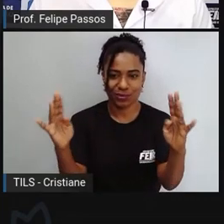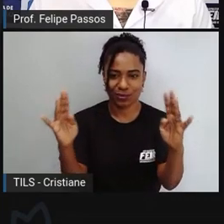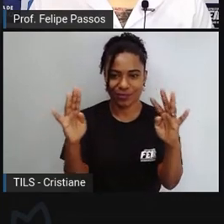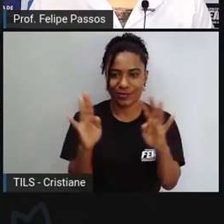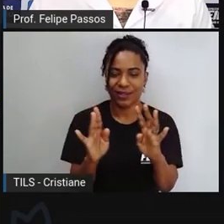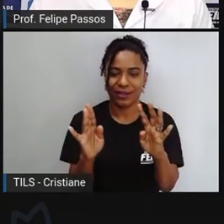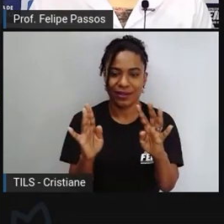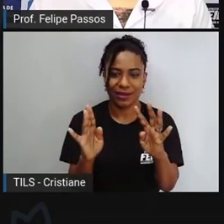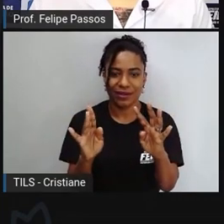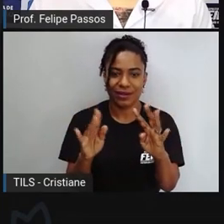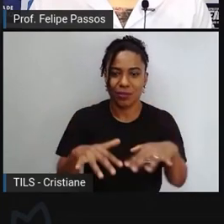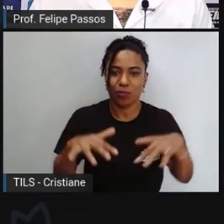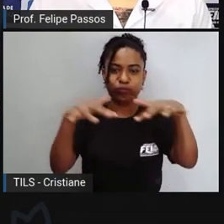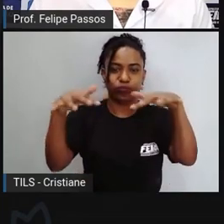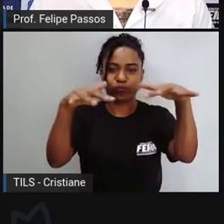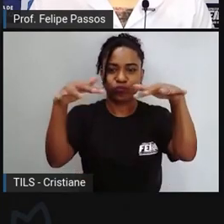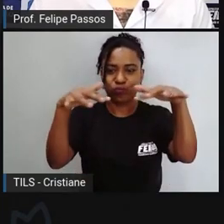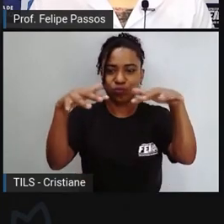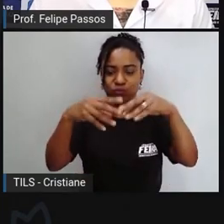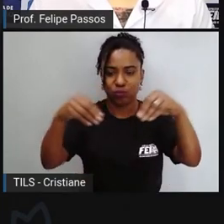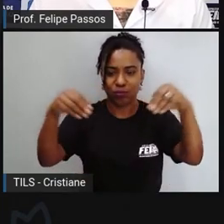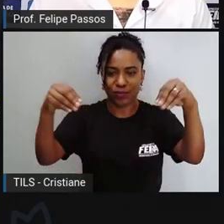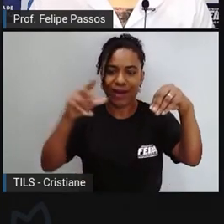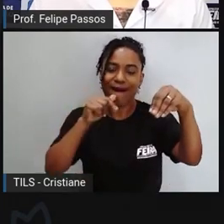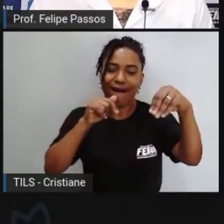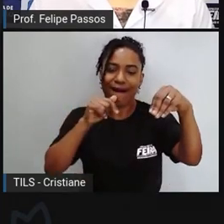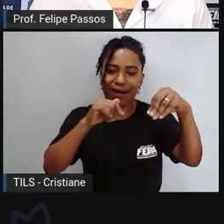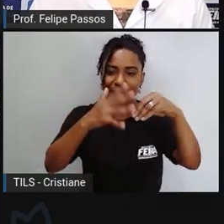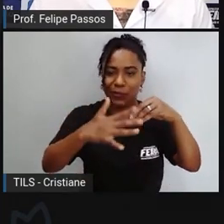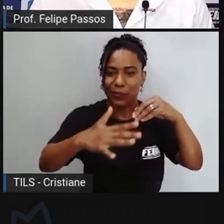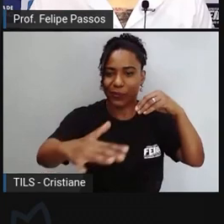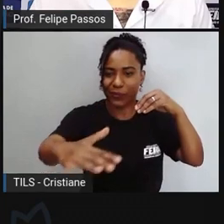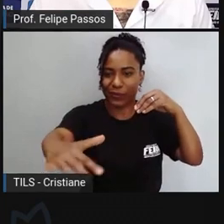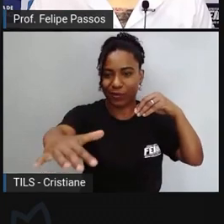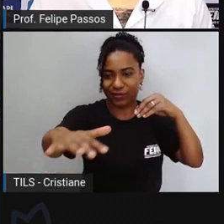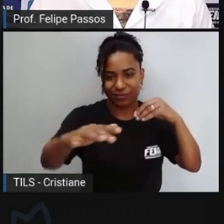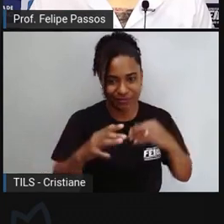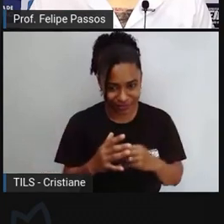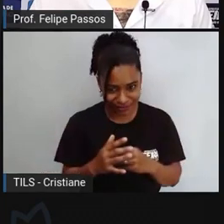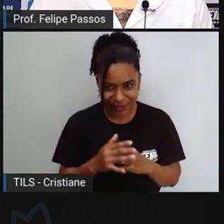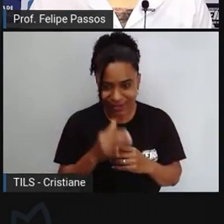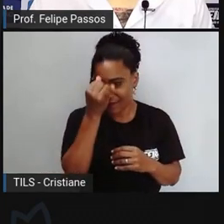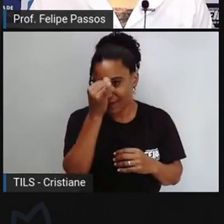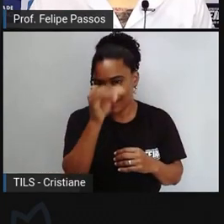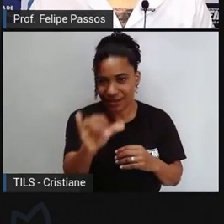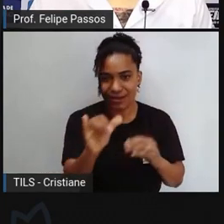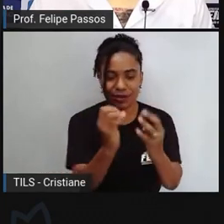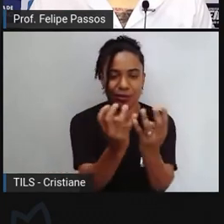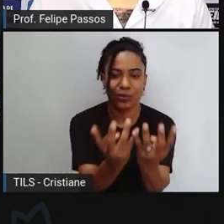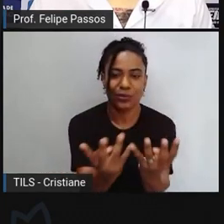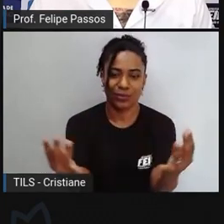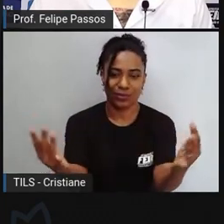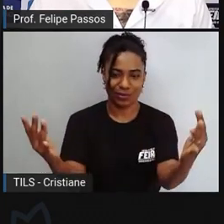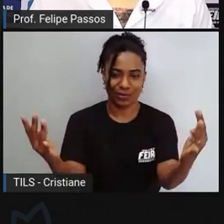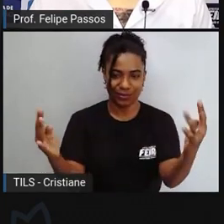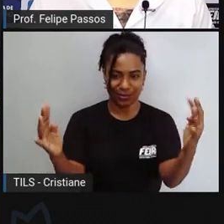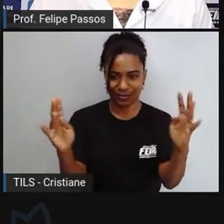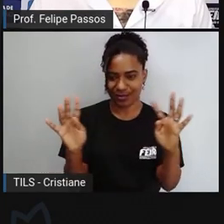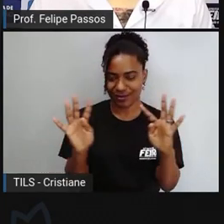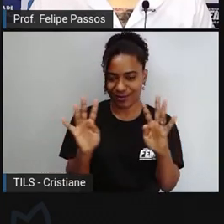ocupação dessas áreas de lagoas o próprio